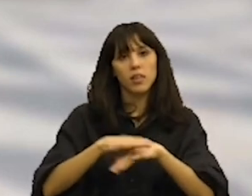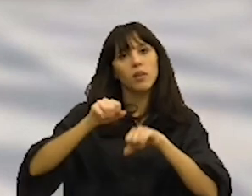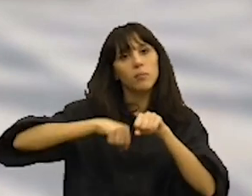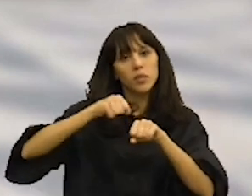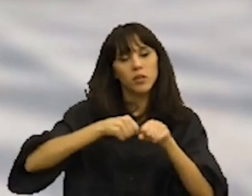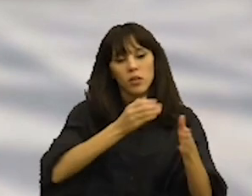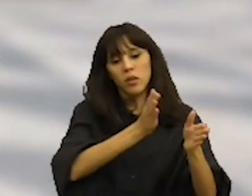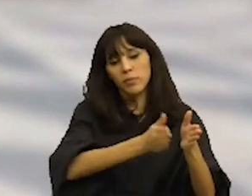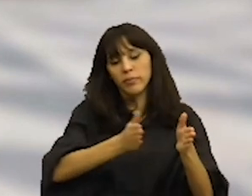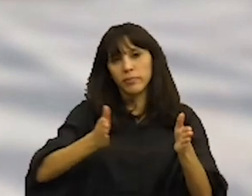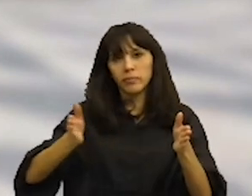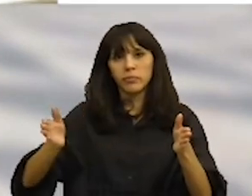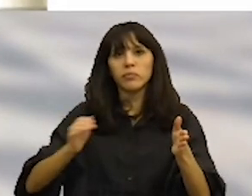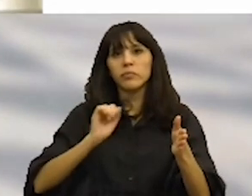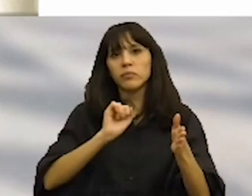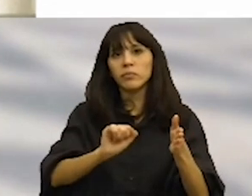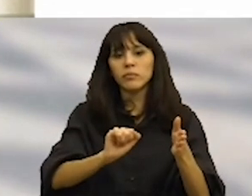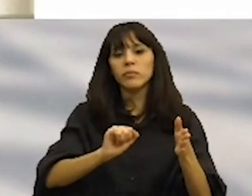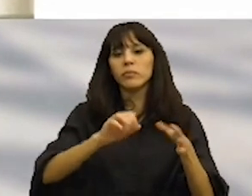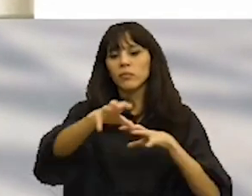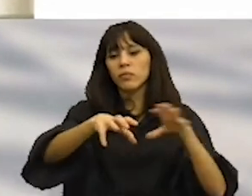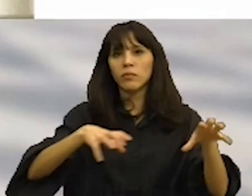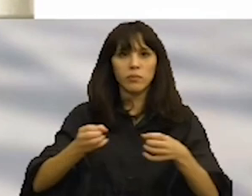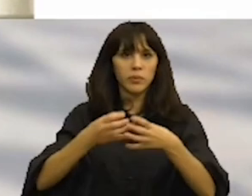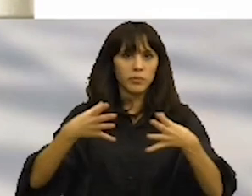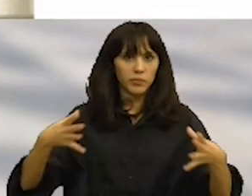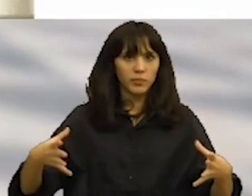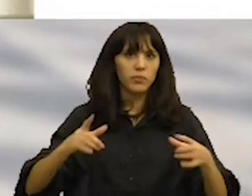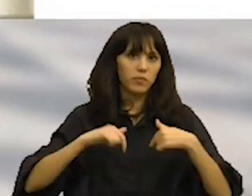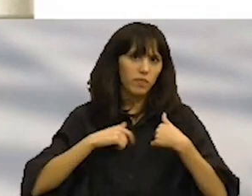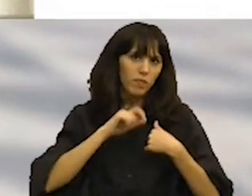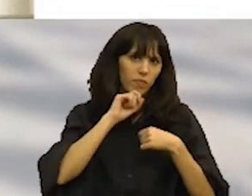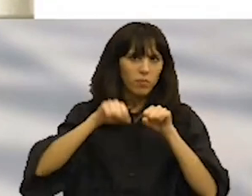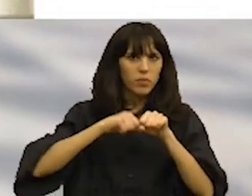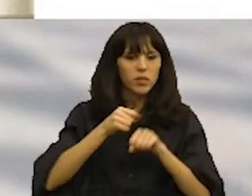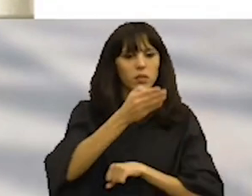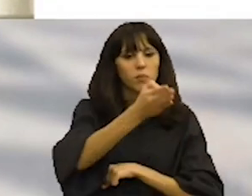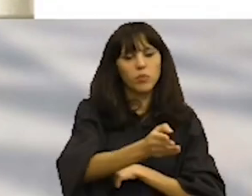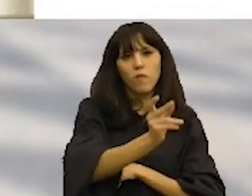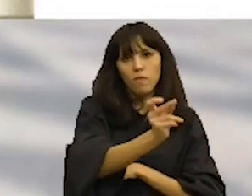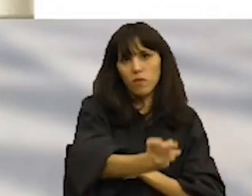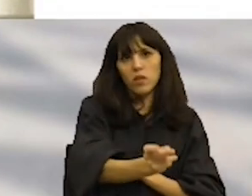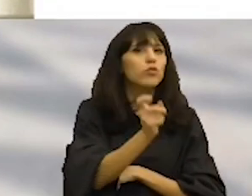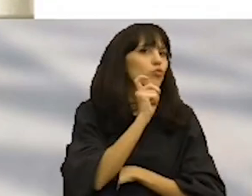rede de bici-parque é a rede de parques ou de bicicletários onde as pessoas podem deixar a bicicleta de forma segura,